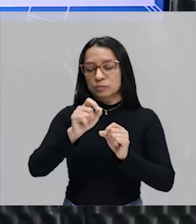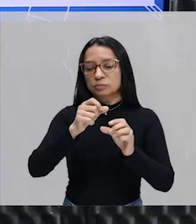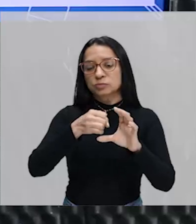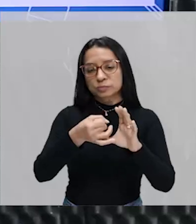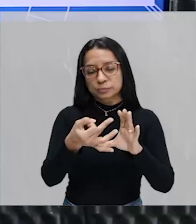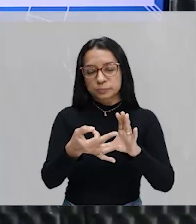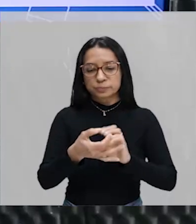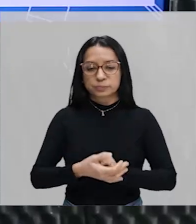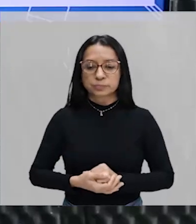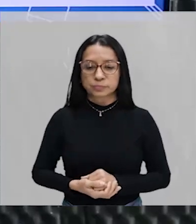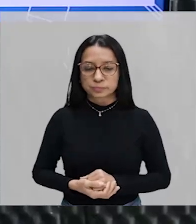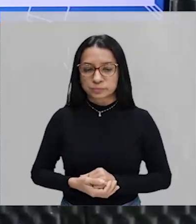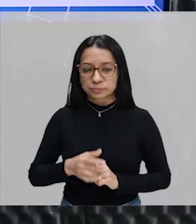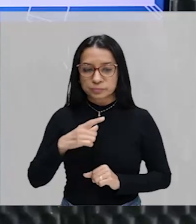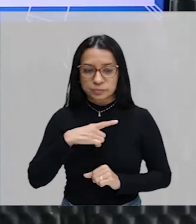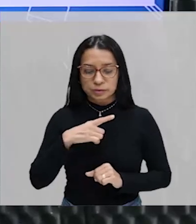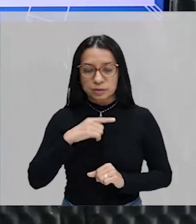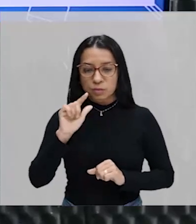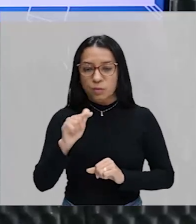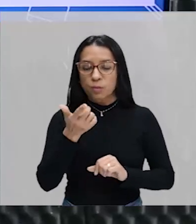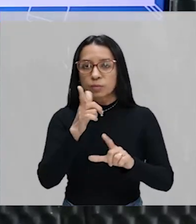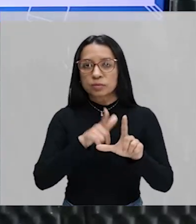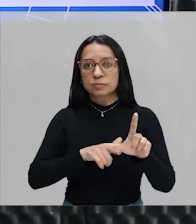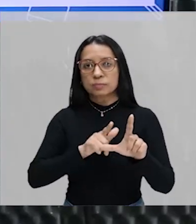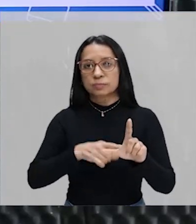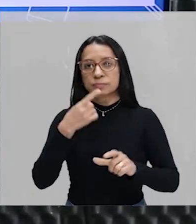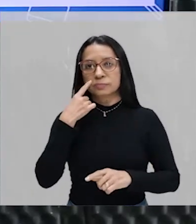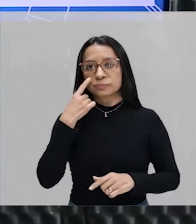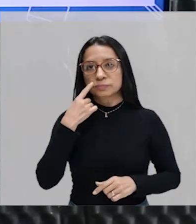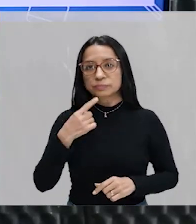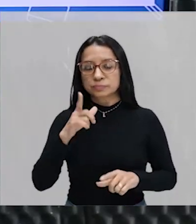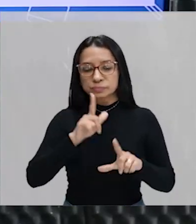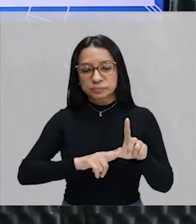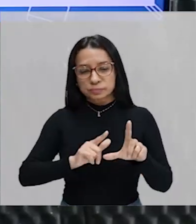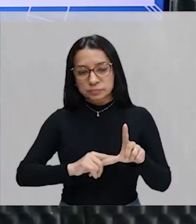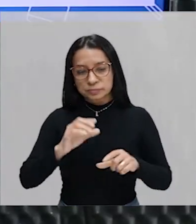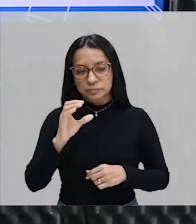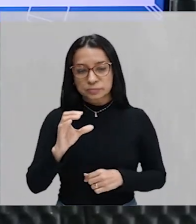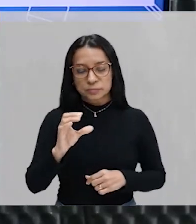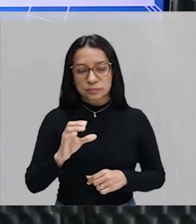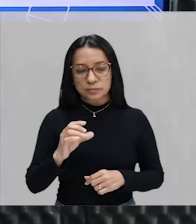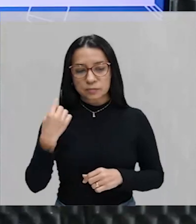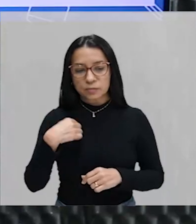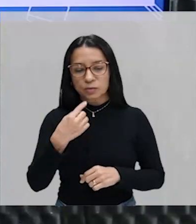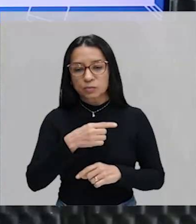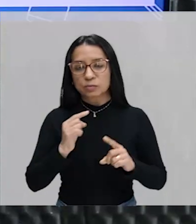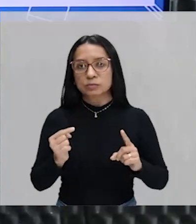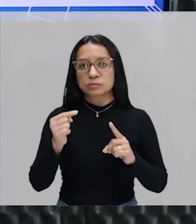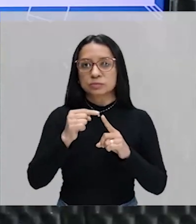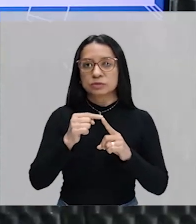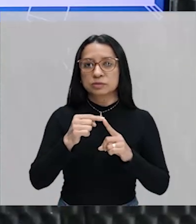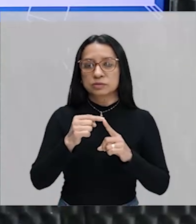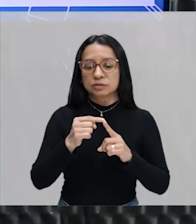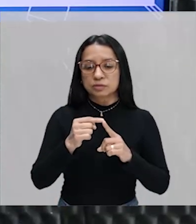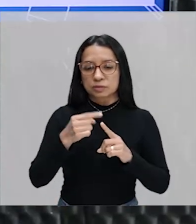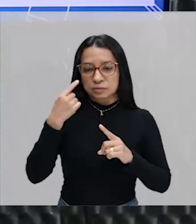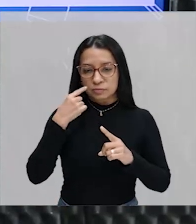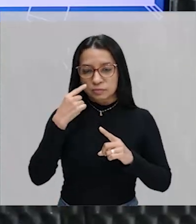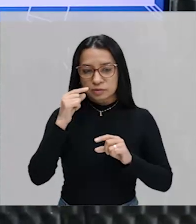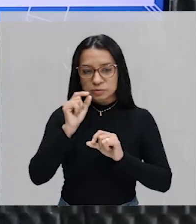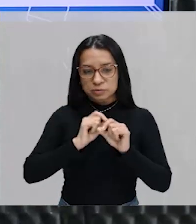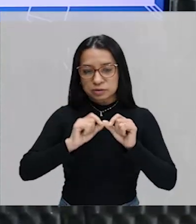tá bom? temos mais uma letra, gente. Olha só, na letra C, o nosso objetivo, veja que